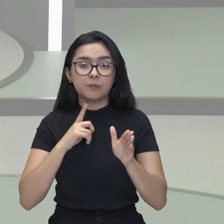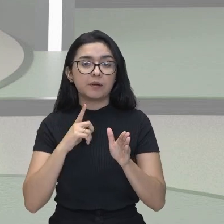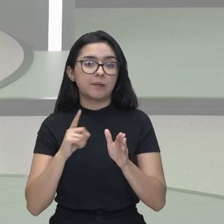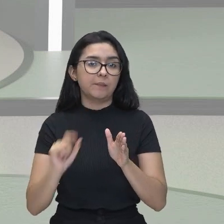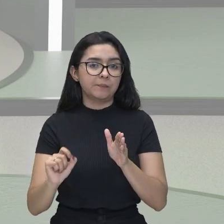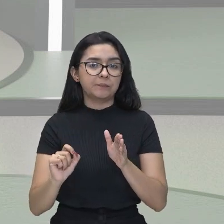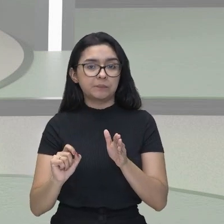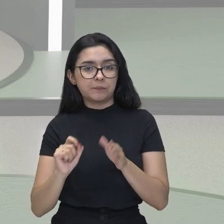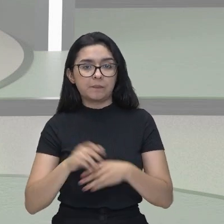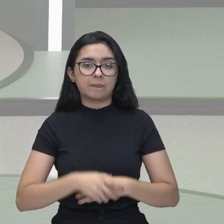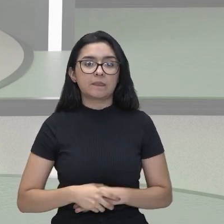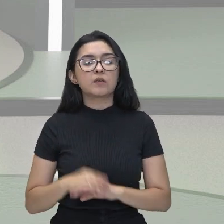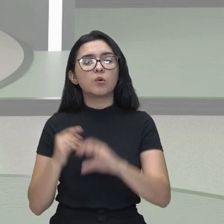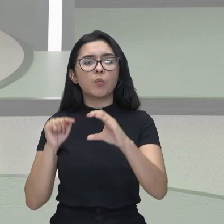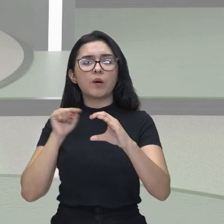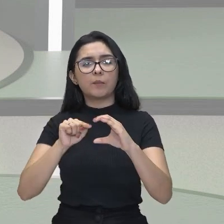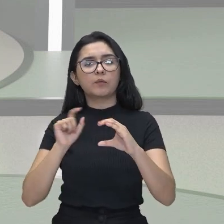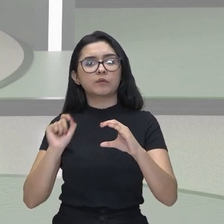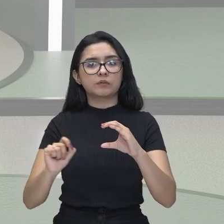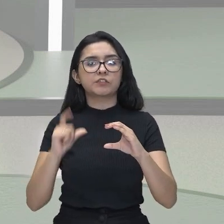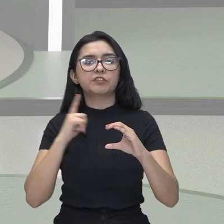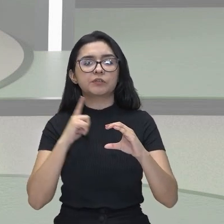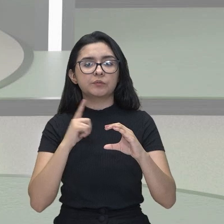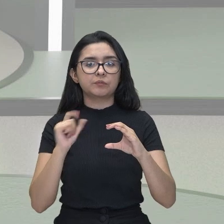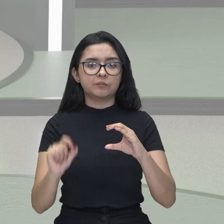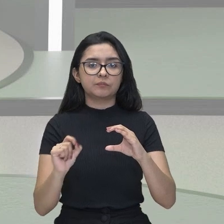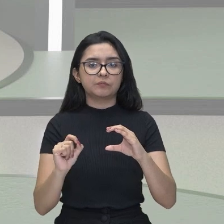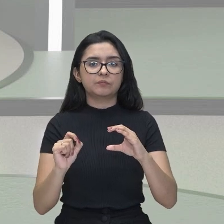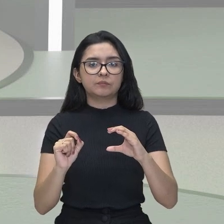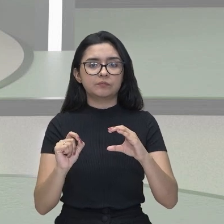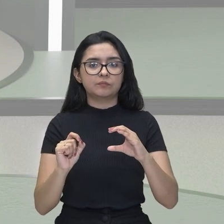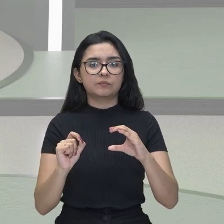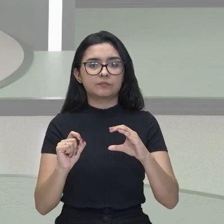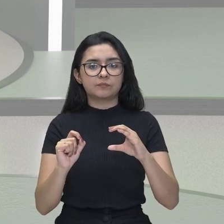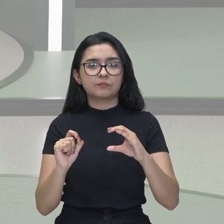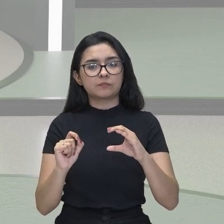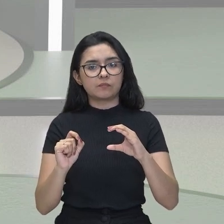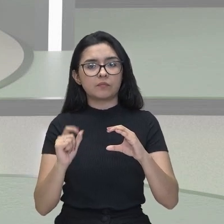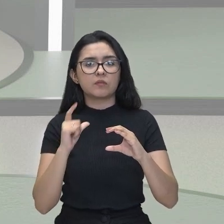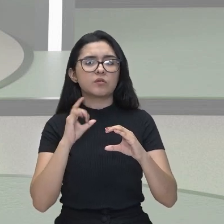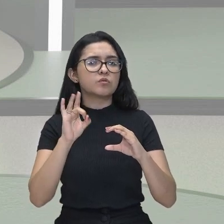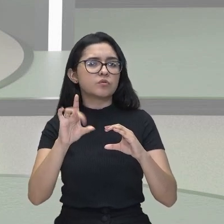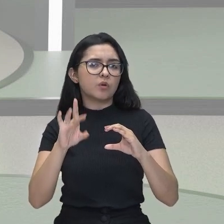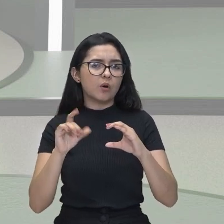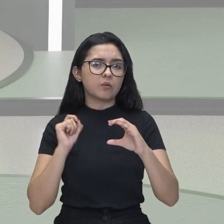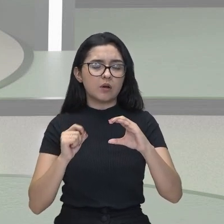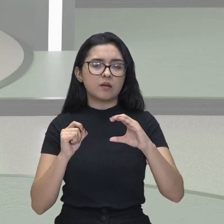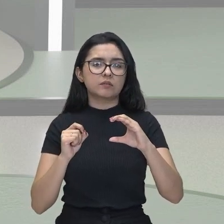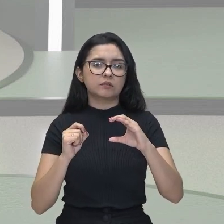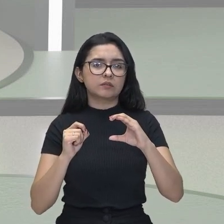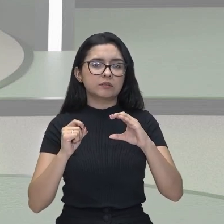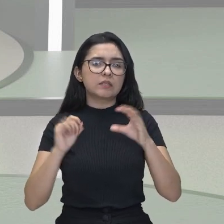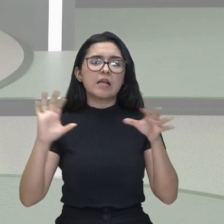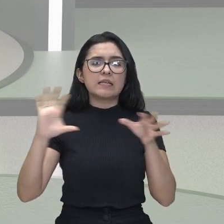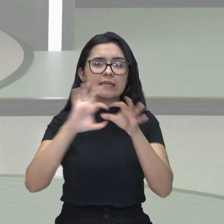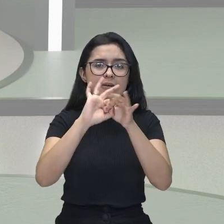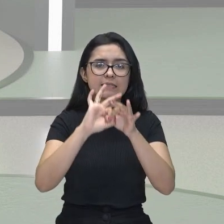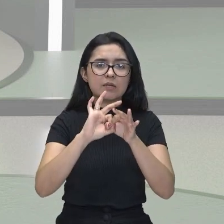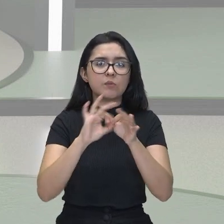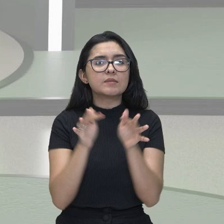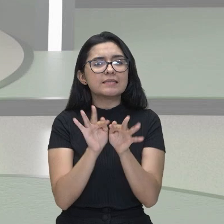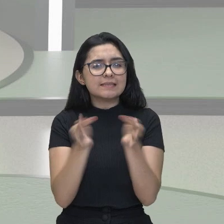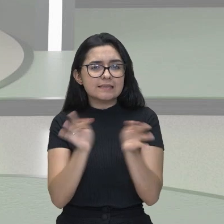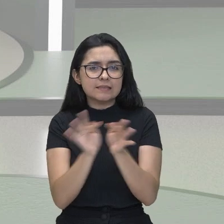os carbonos tivessem apenas ligações simples, gente,